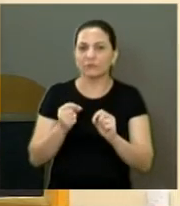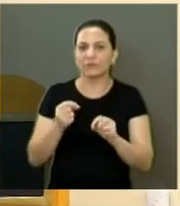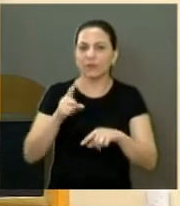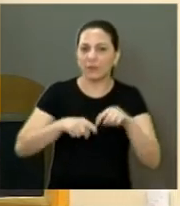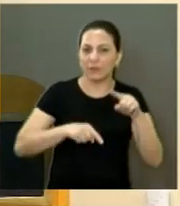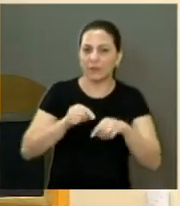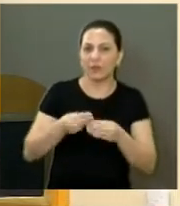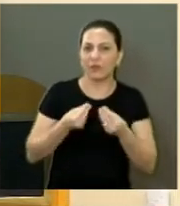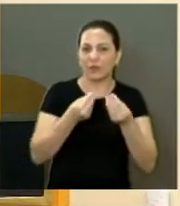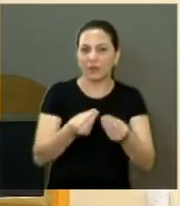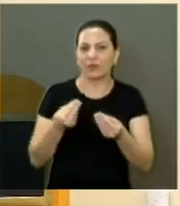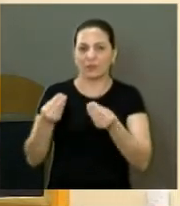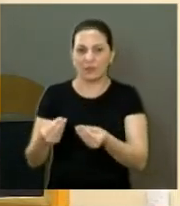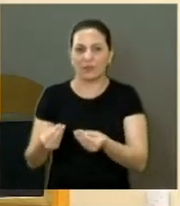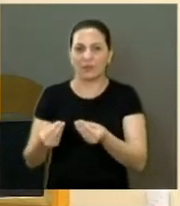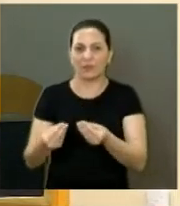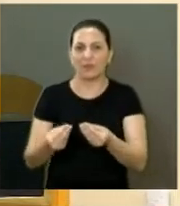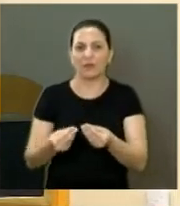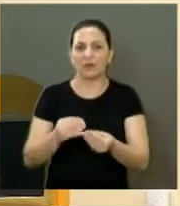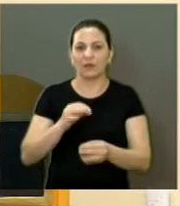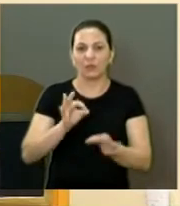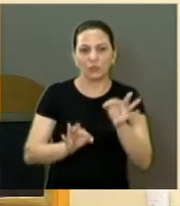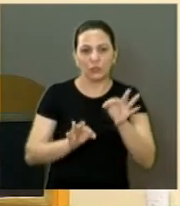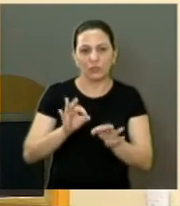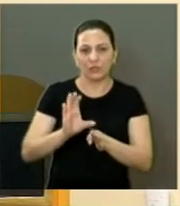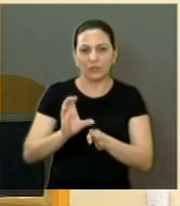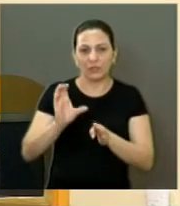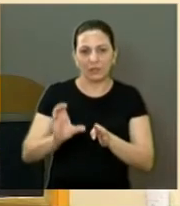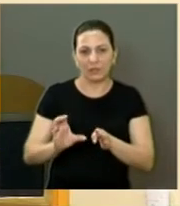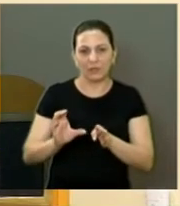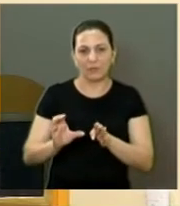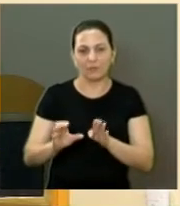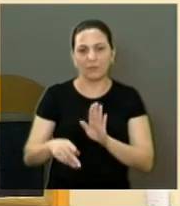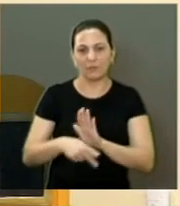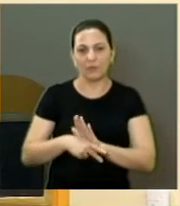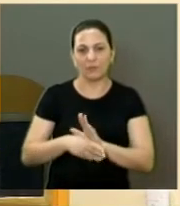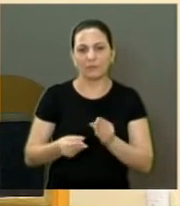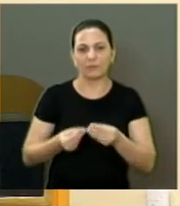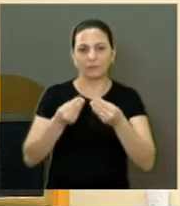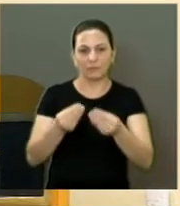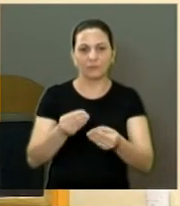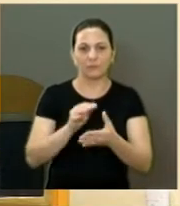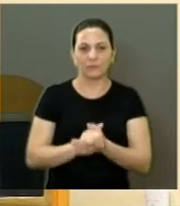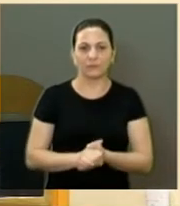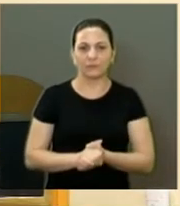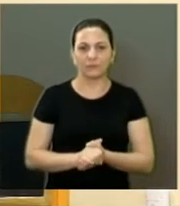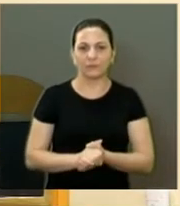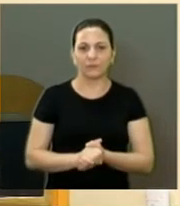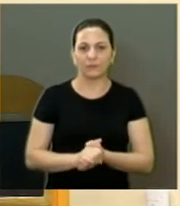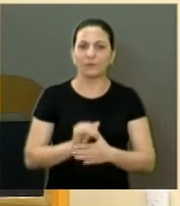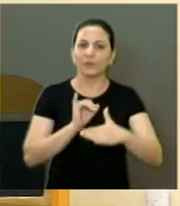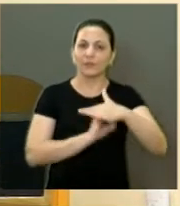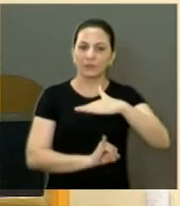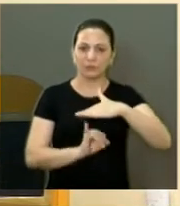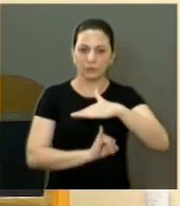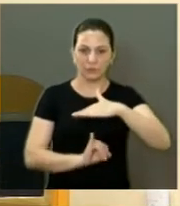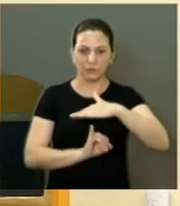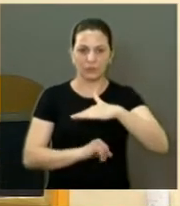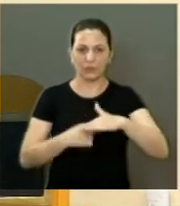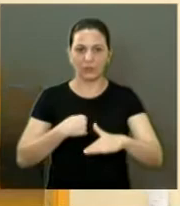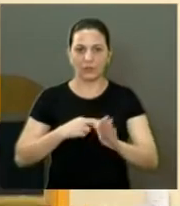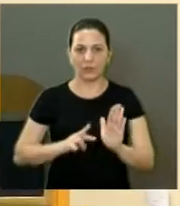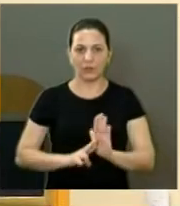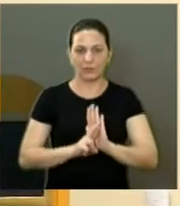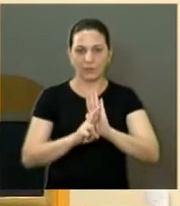já estou entregando para o jurídico da Câmara também. E a entidade de Anacuara, tinha eu